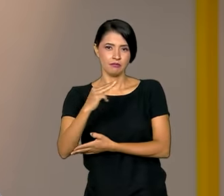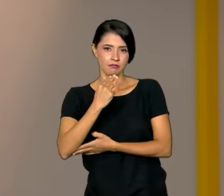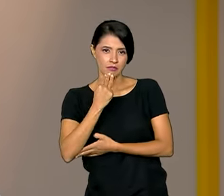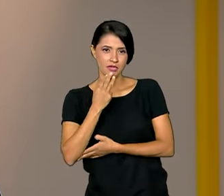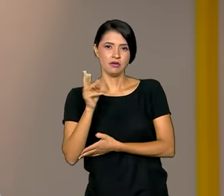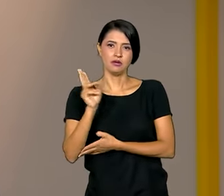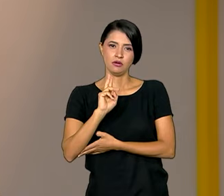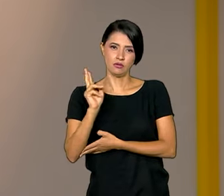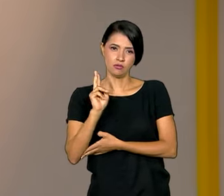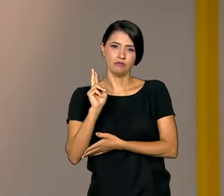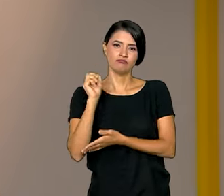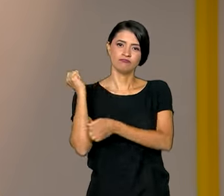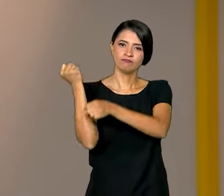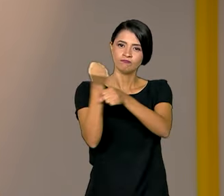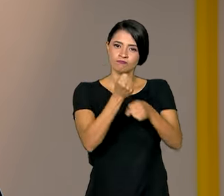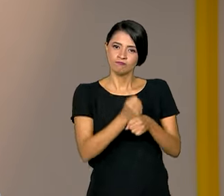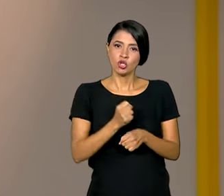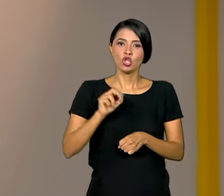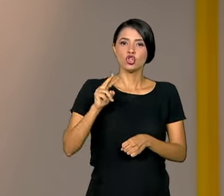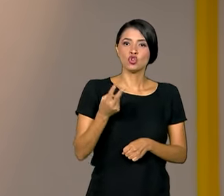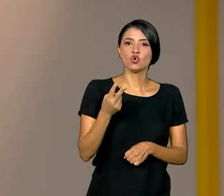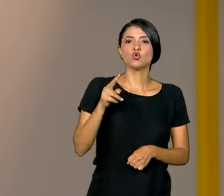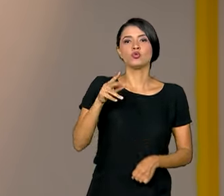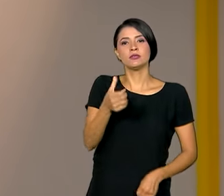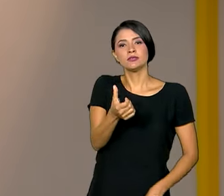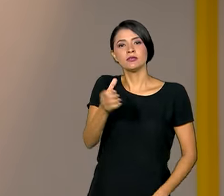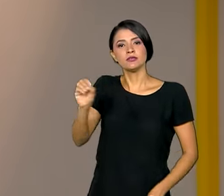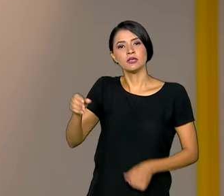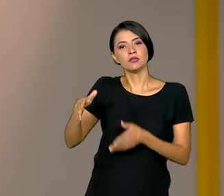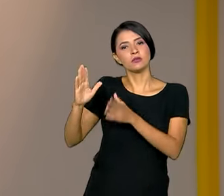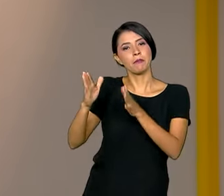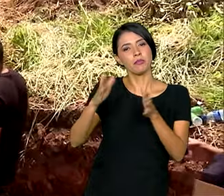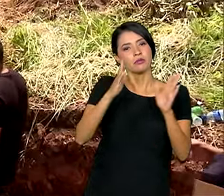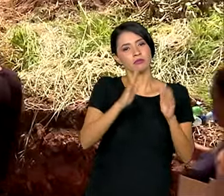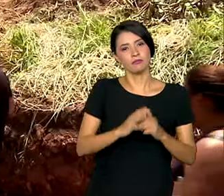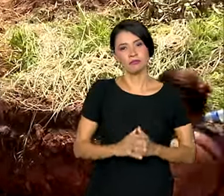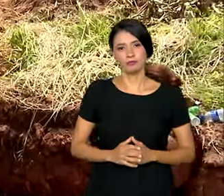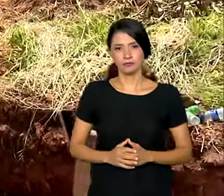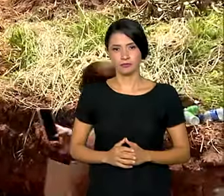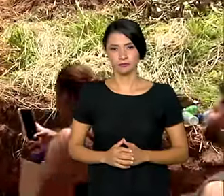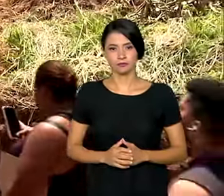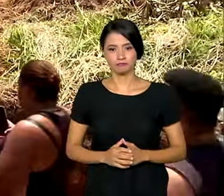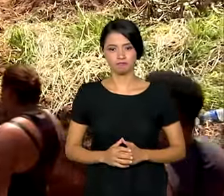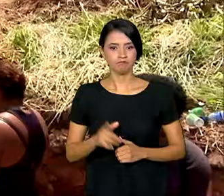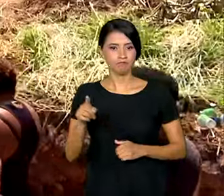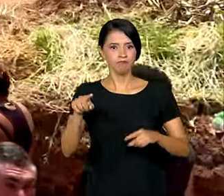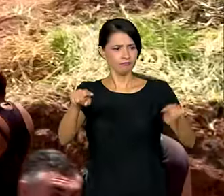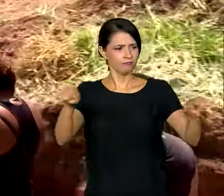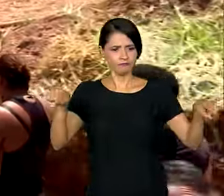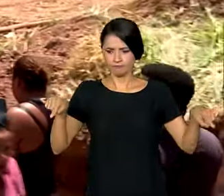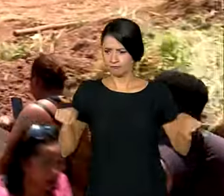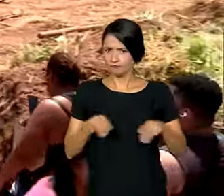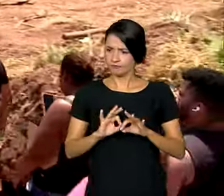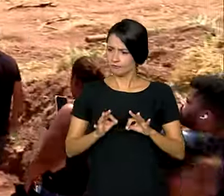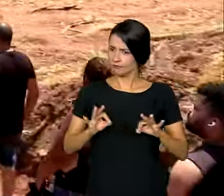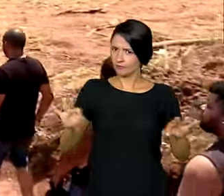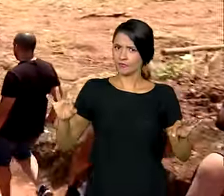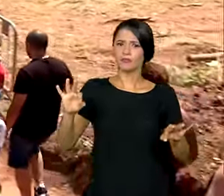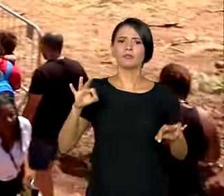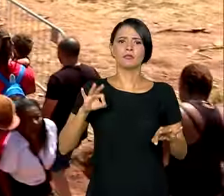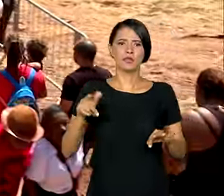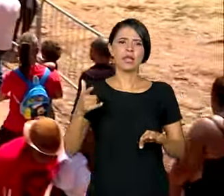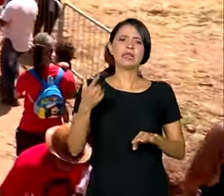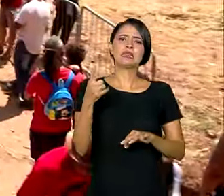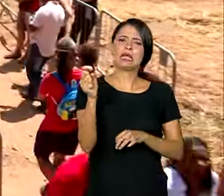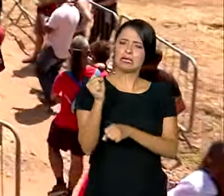de reais na construção de 2.600 apartamentos. Um terreno que guarda quase uma